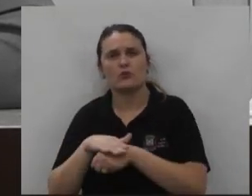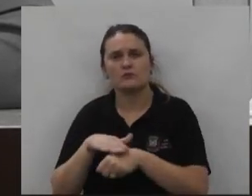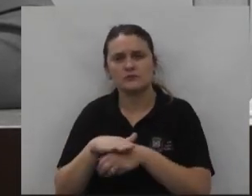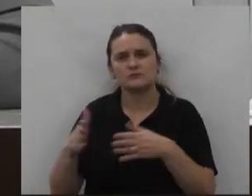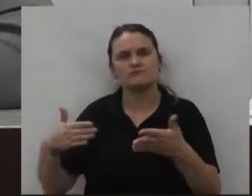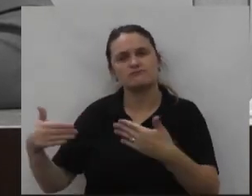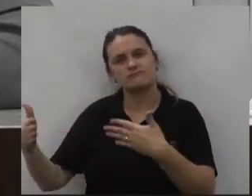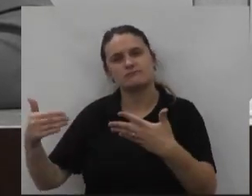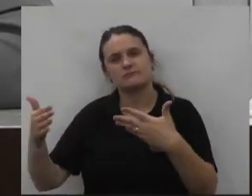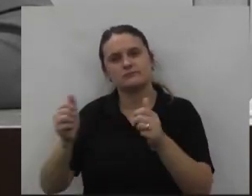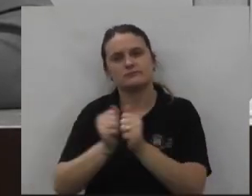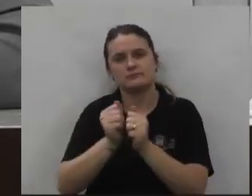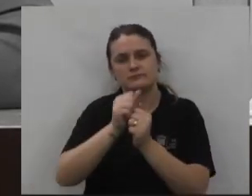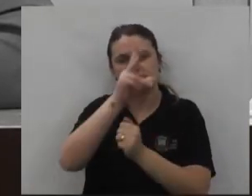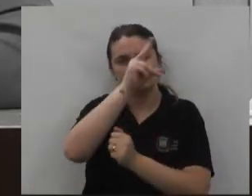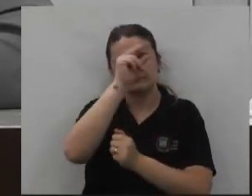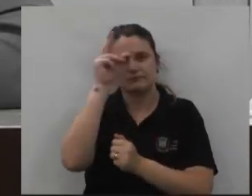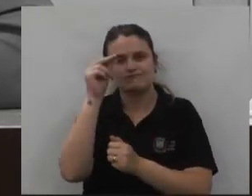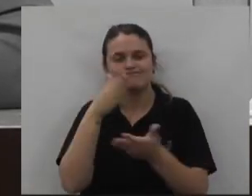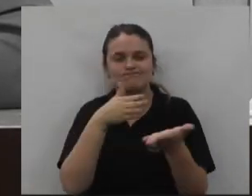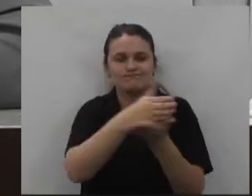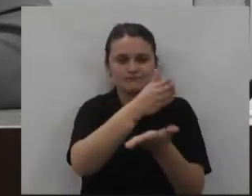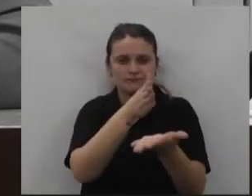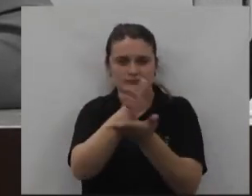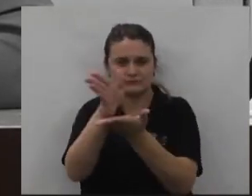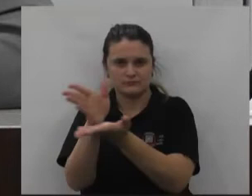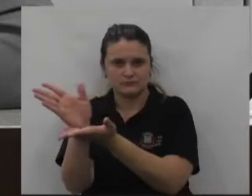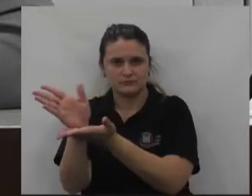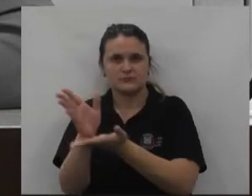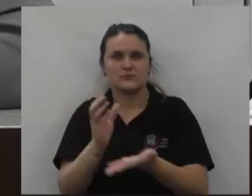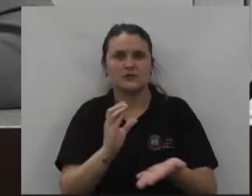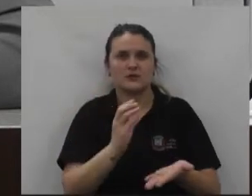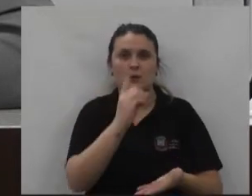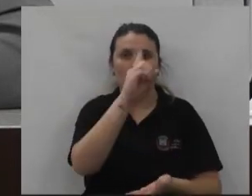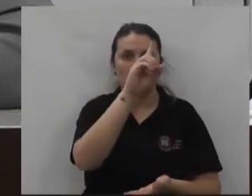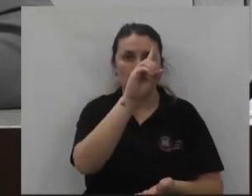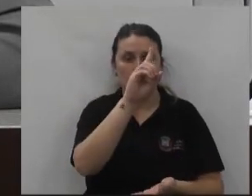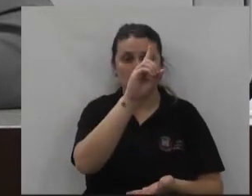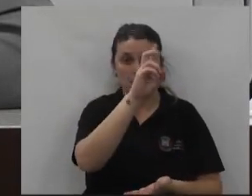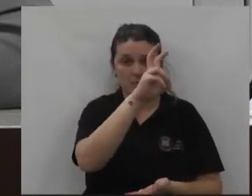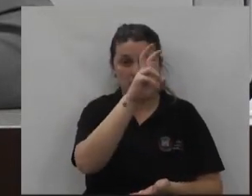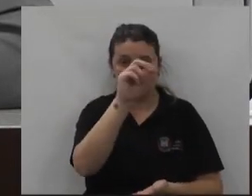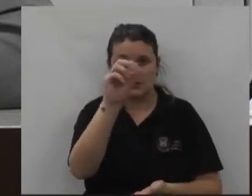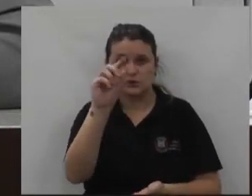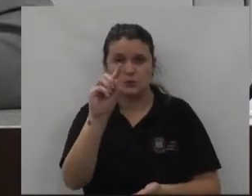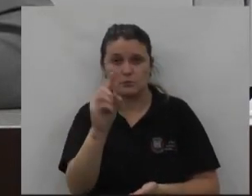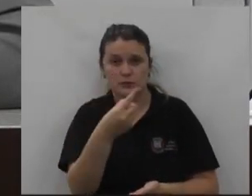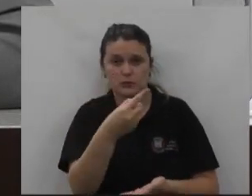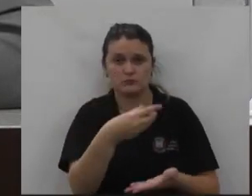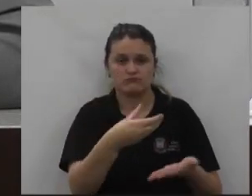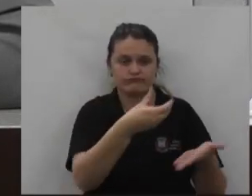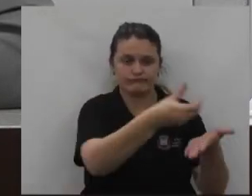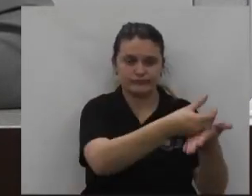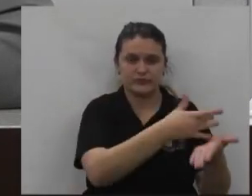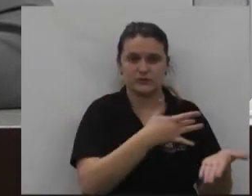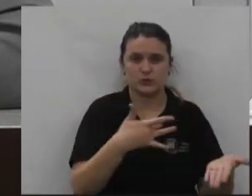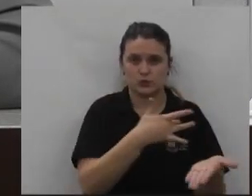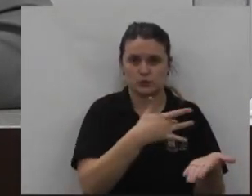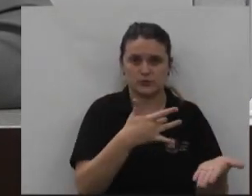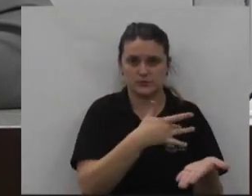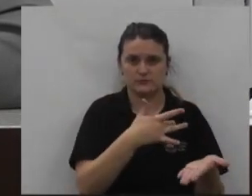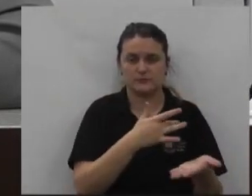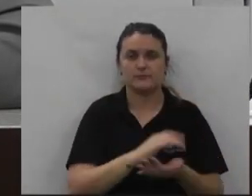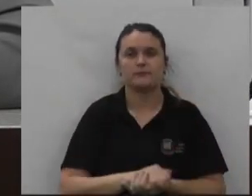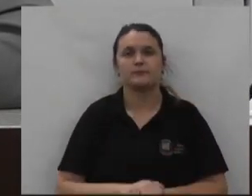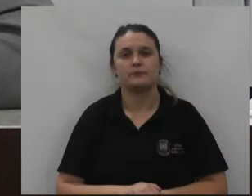conversa com o executivo estão destinando meio milhão para a saúde estão